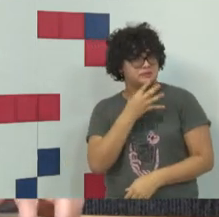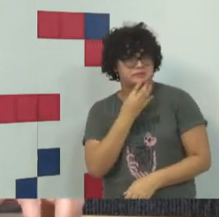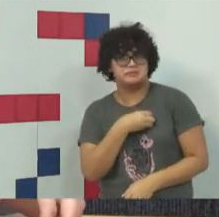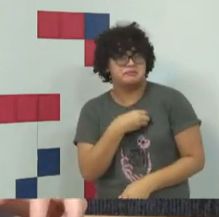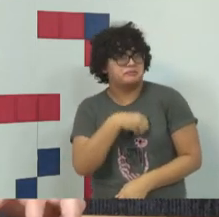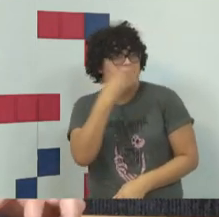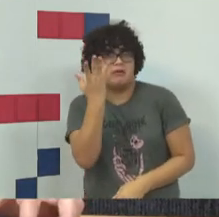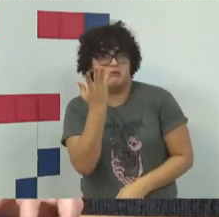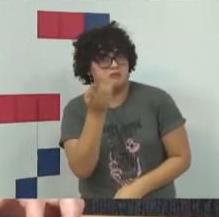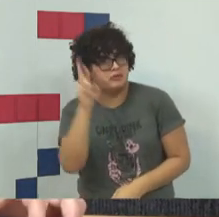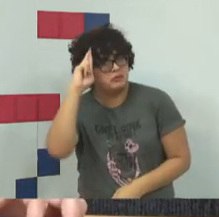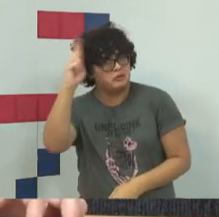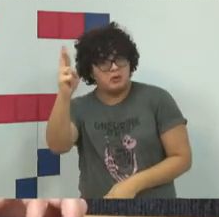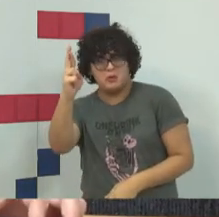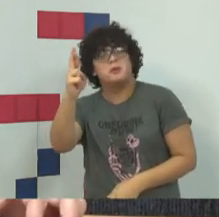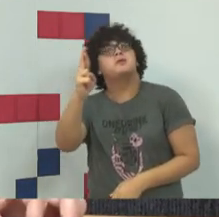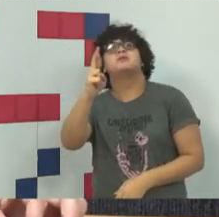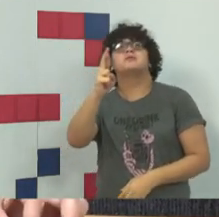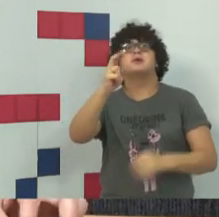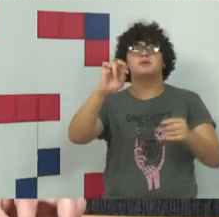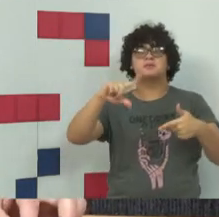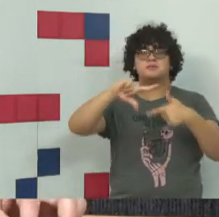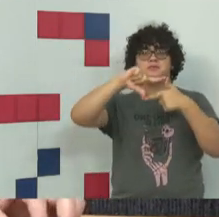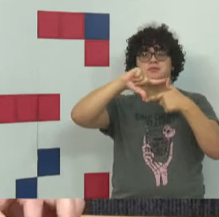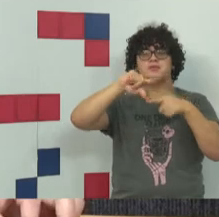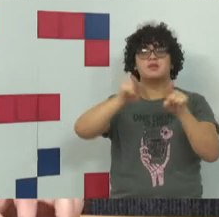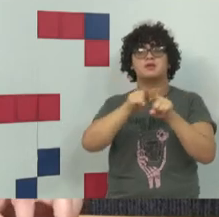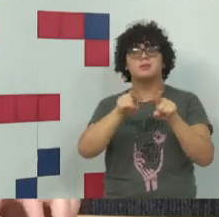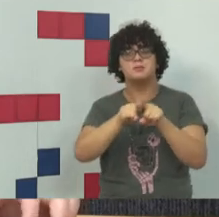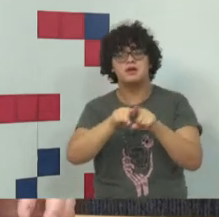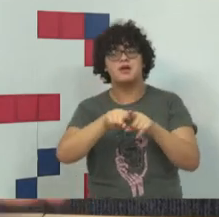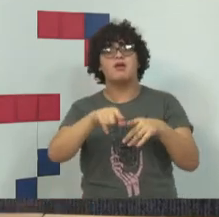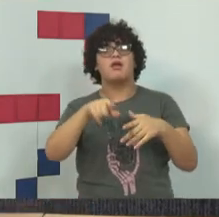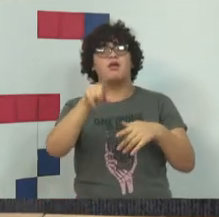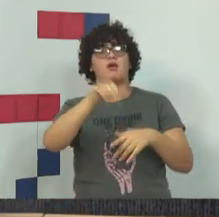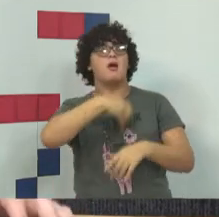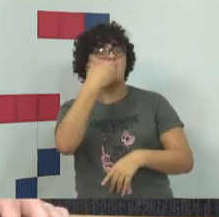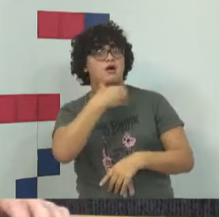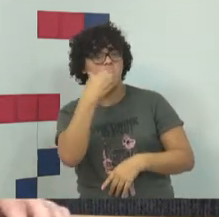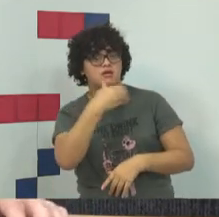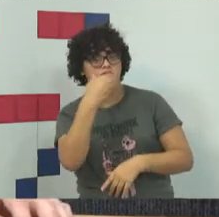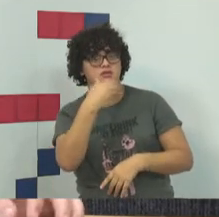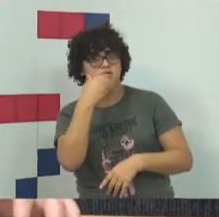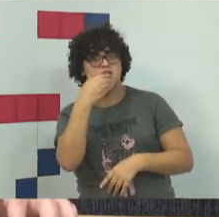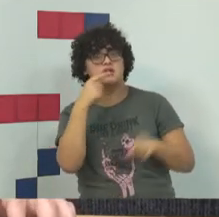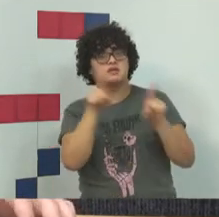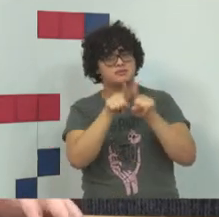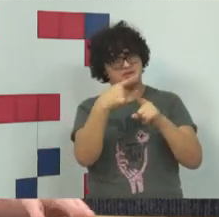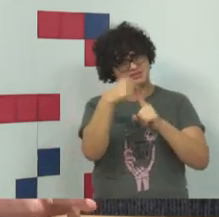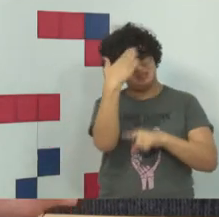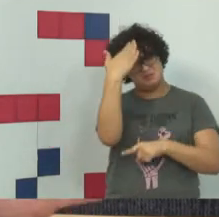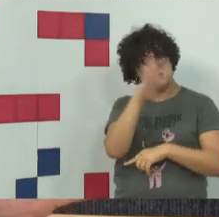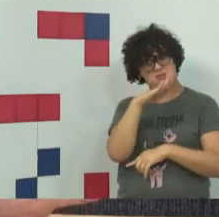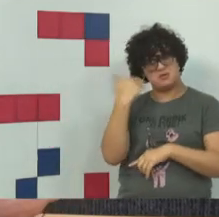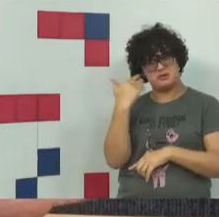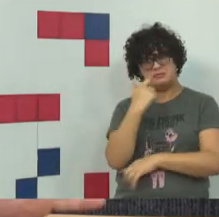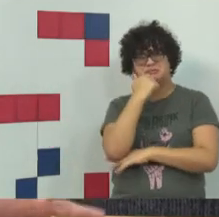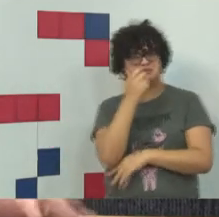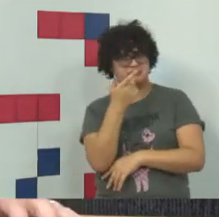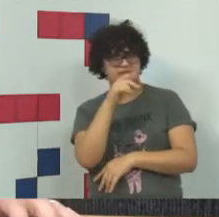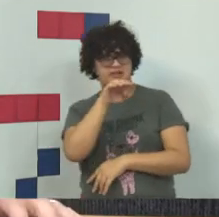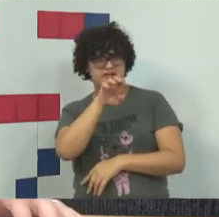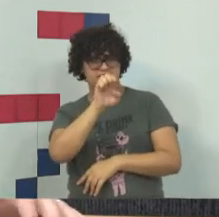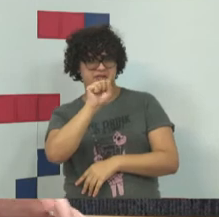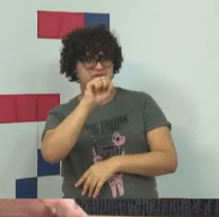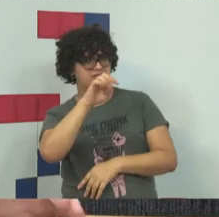o dono da Microsoft, o dono da Apple, o falecido Steve Jobs, todos estavam